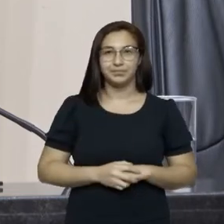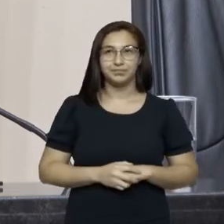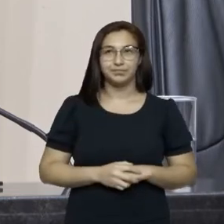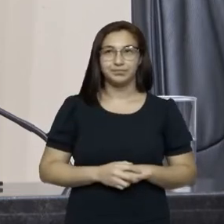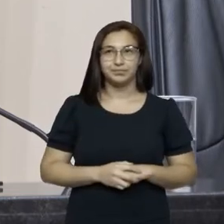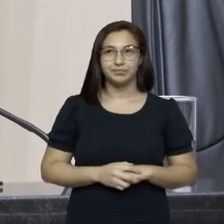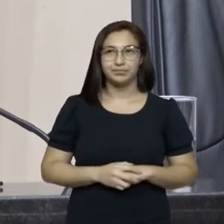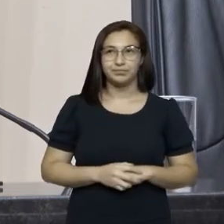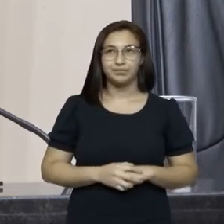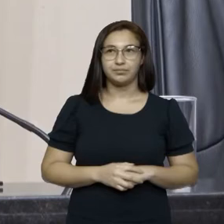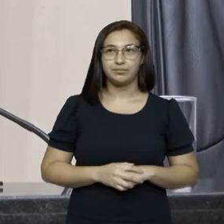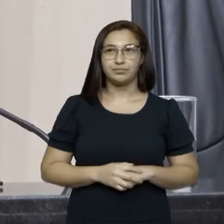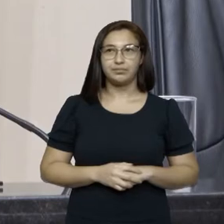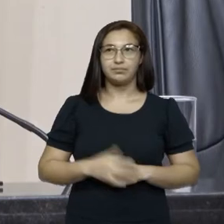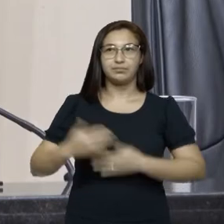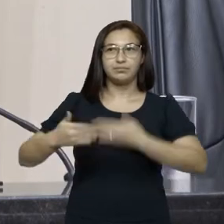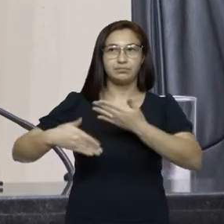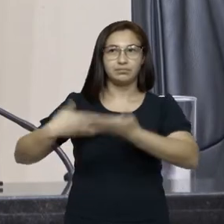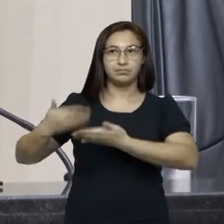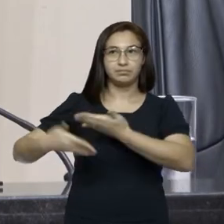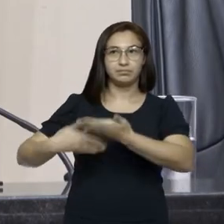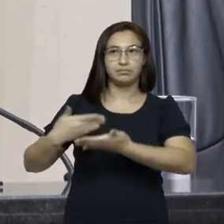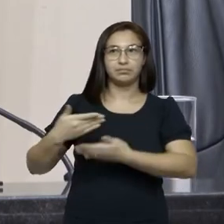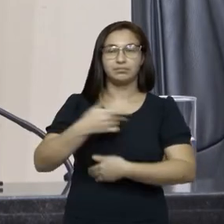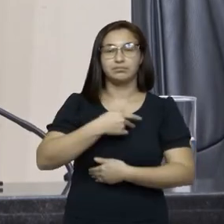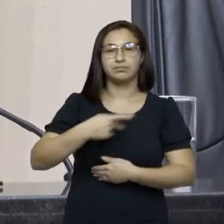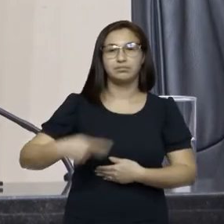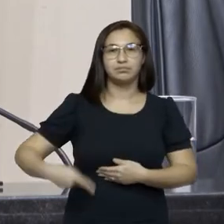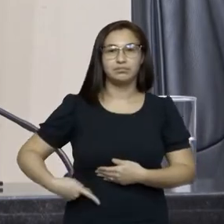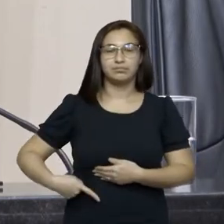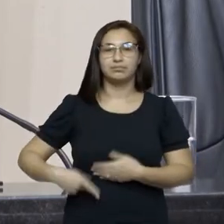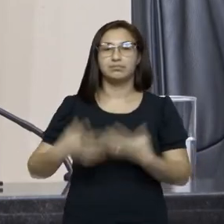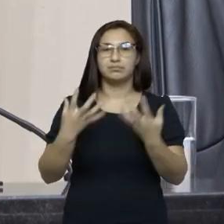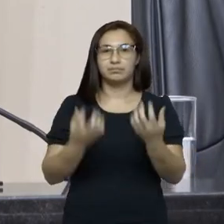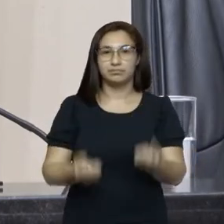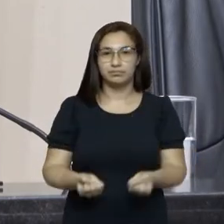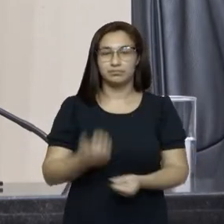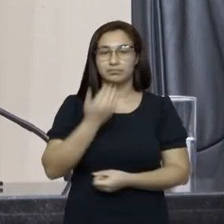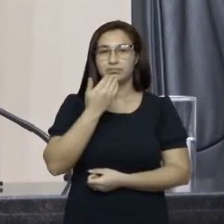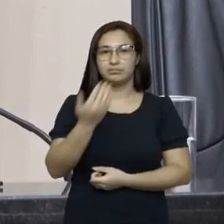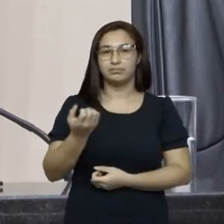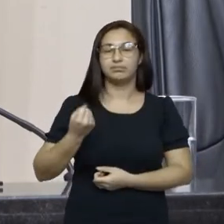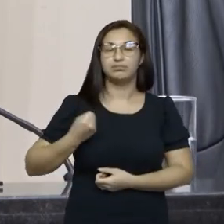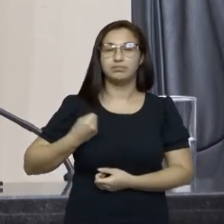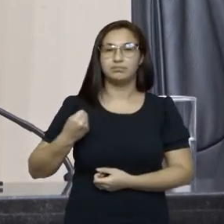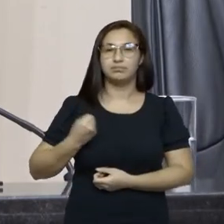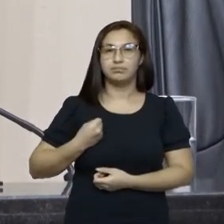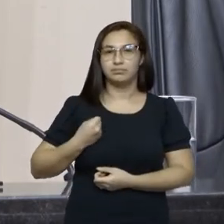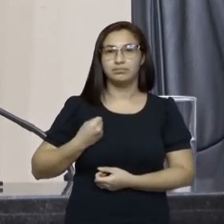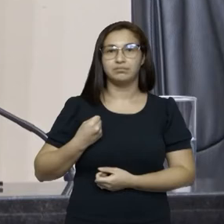Na sequência, o senhor presidente deferiu os requerimentos nº